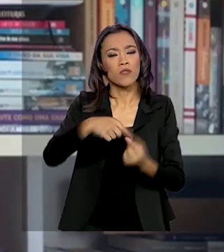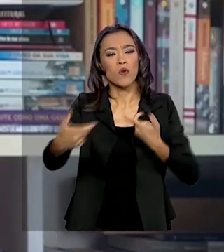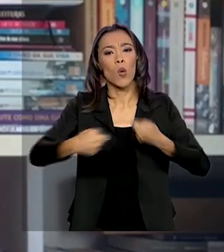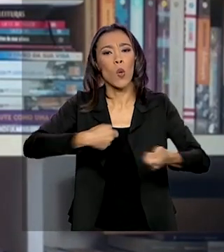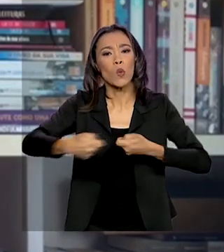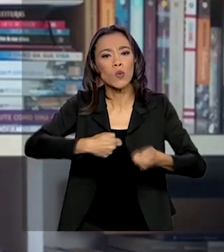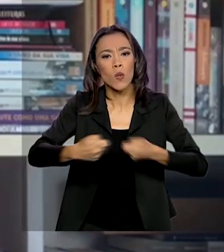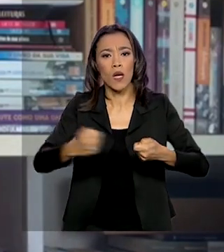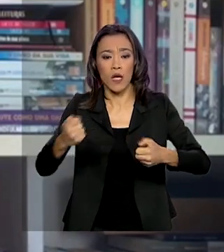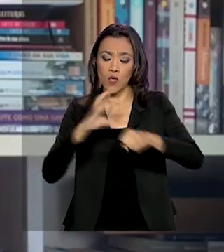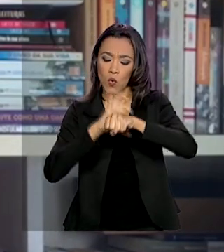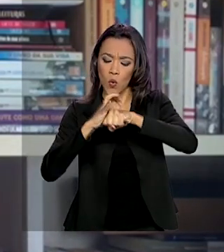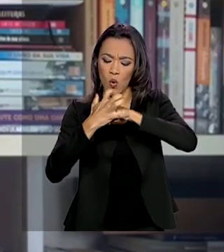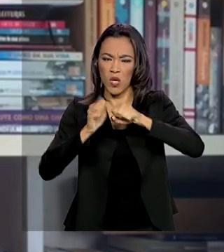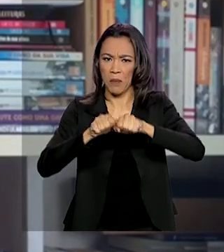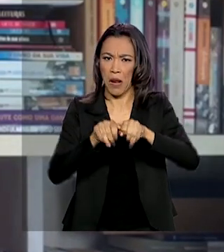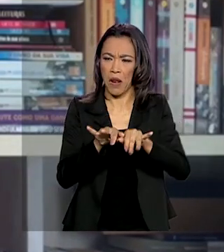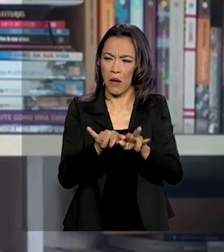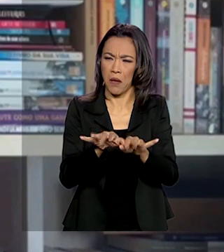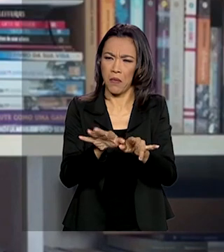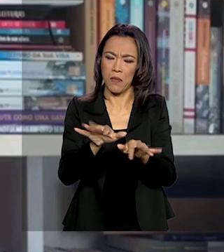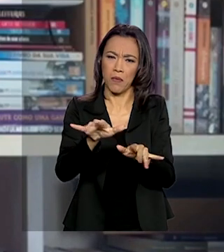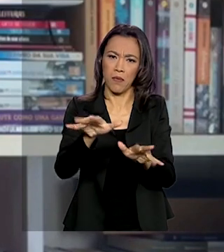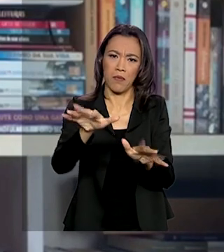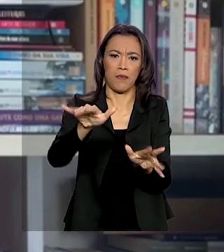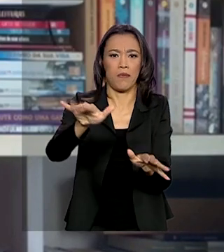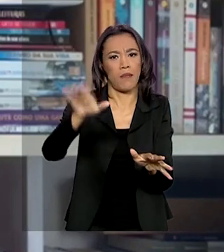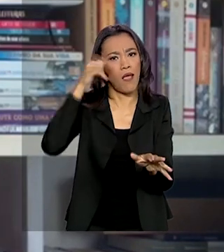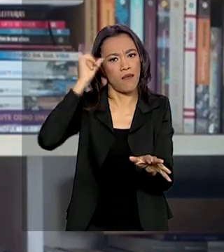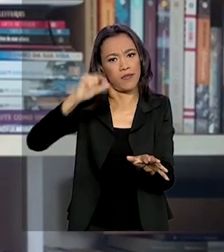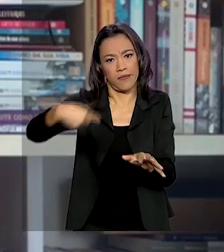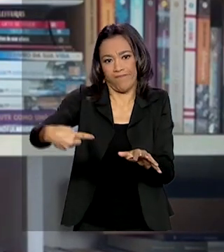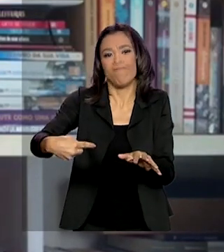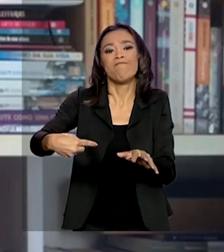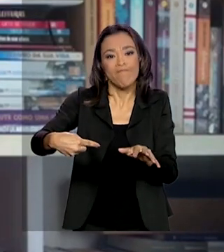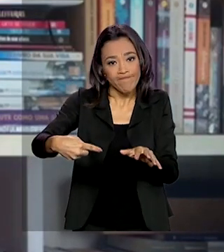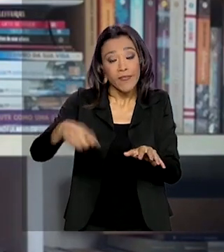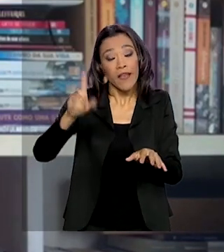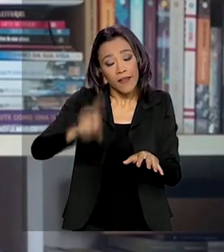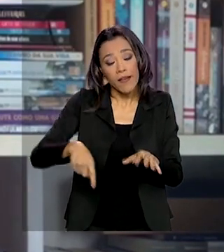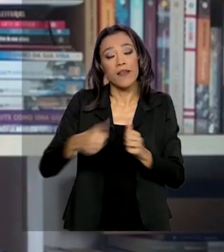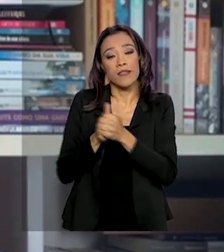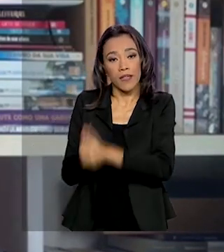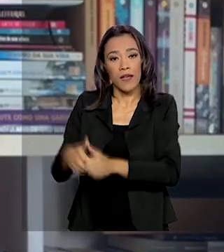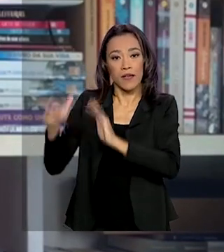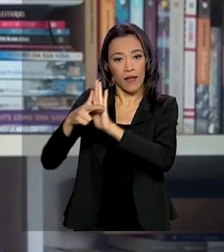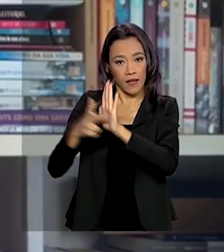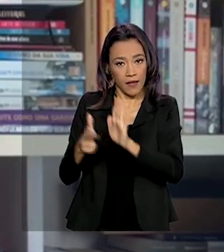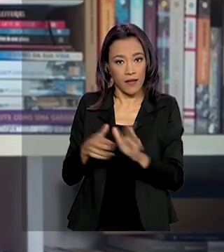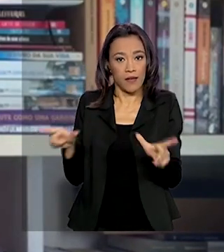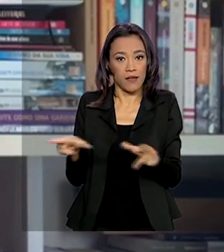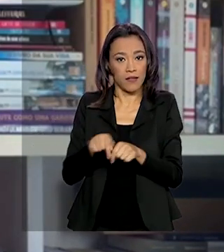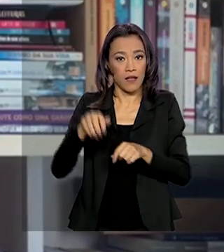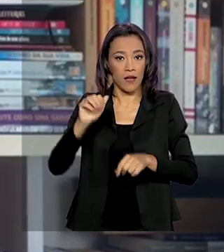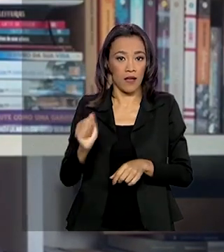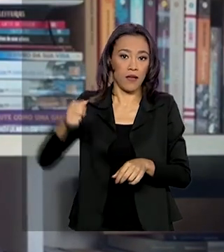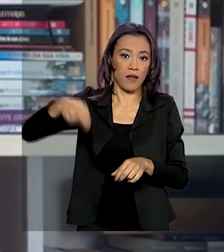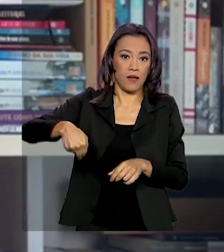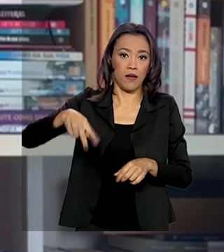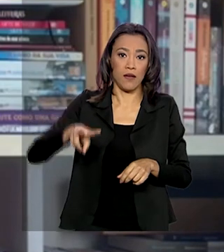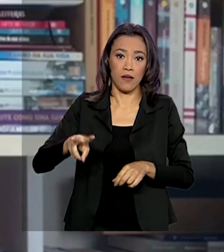avanço do coronavírus e segue recomendação da Agência Nacional de Vigilância Sanitária.